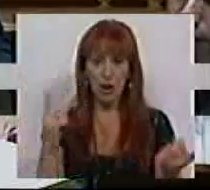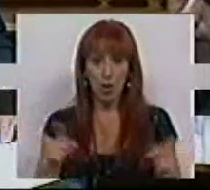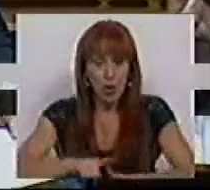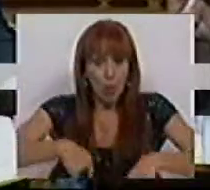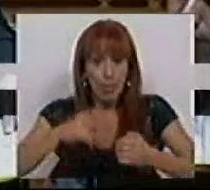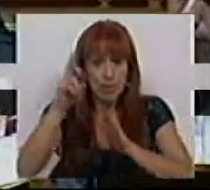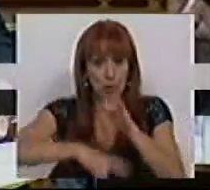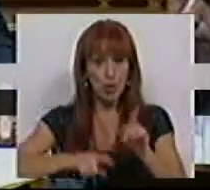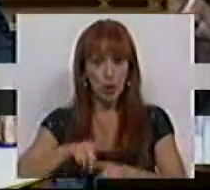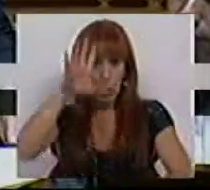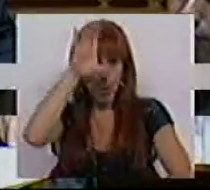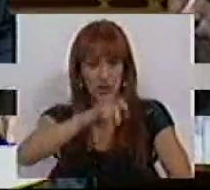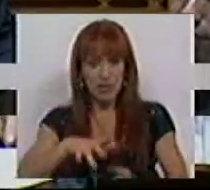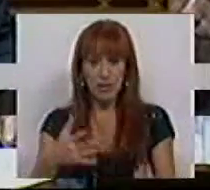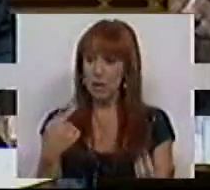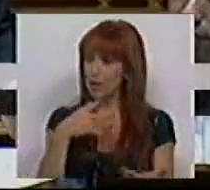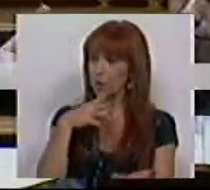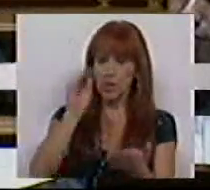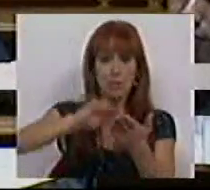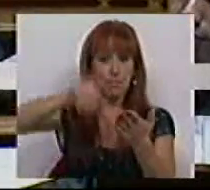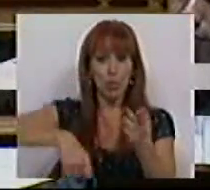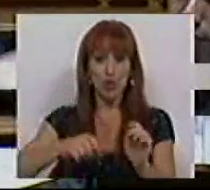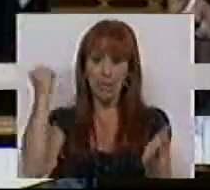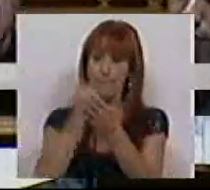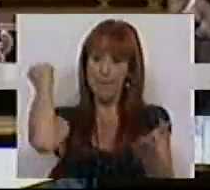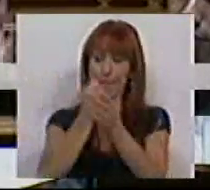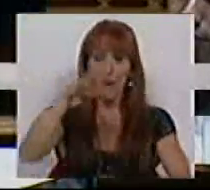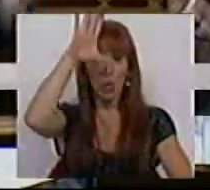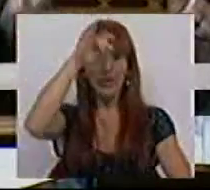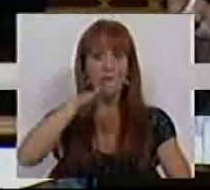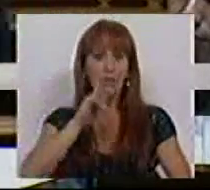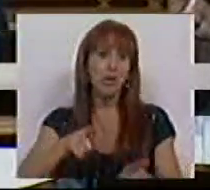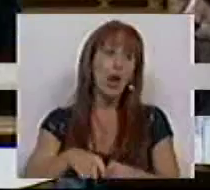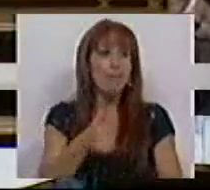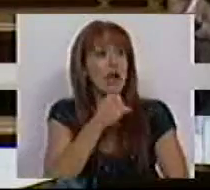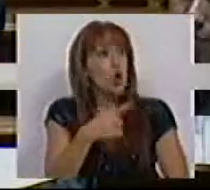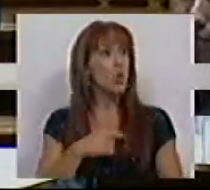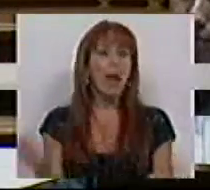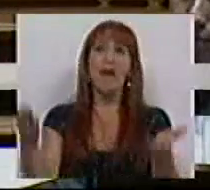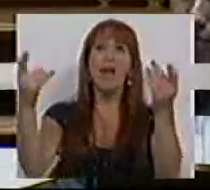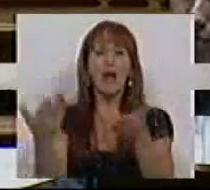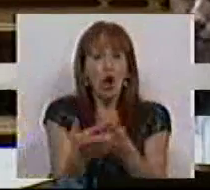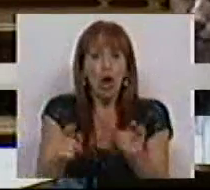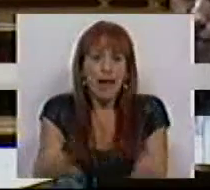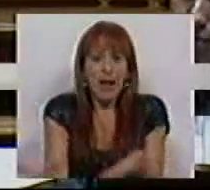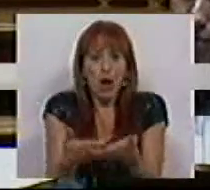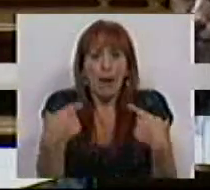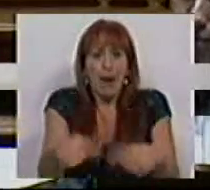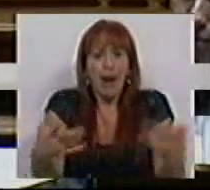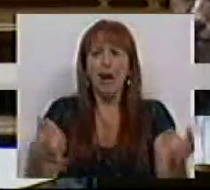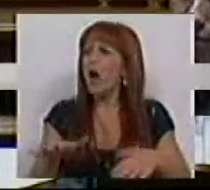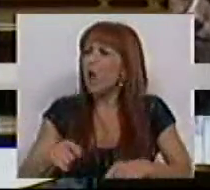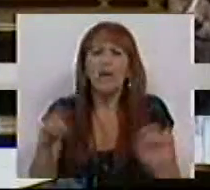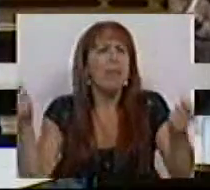aliás, o próprio relatório do Estado e que vem assinado com o logotipo do Governo que diz que é uma medida de estímulo económico à economia.